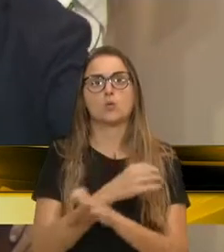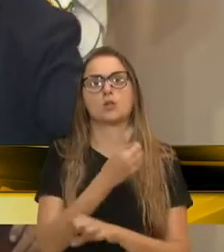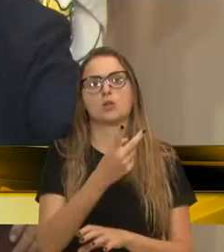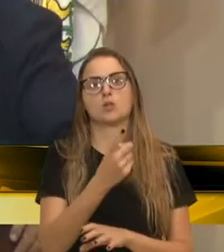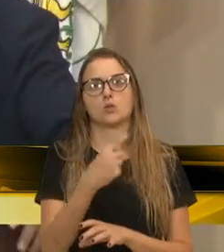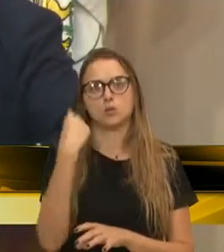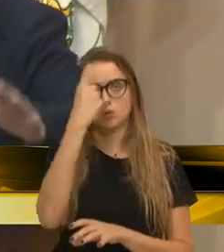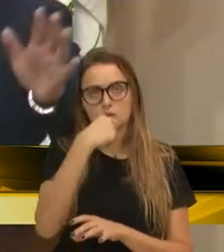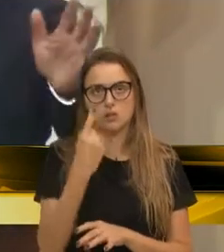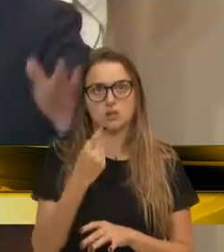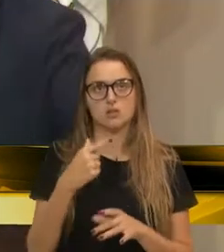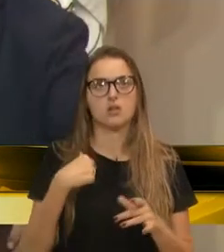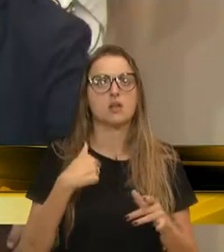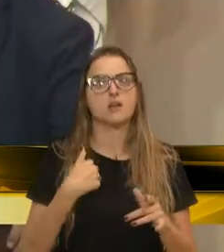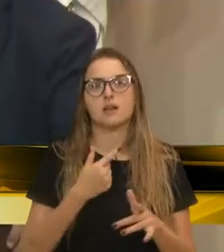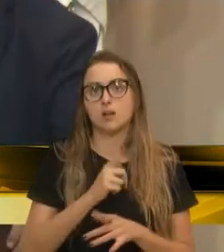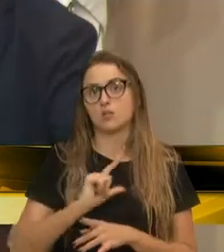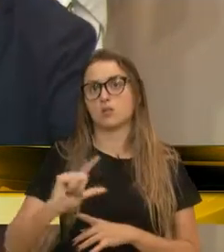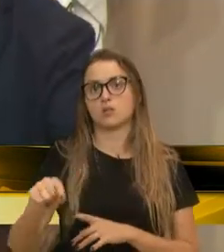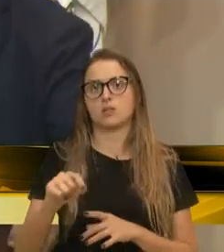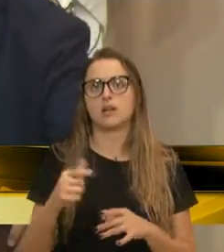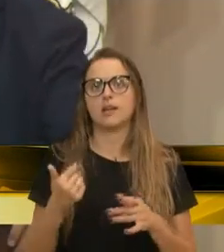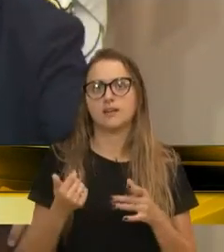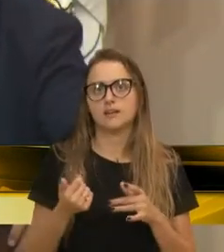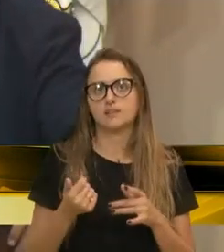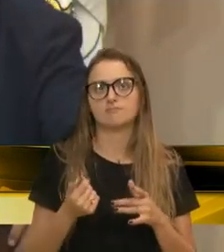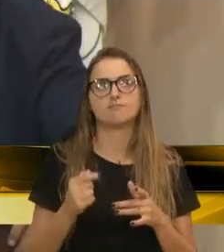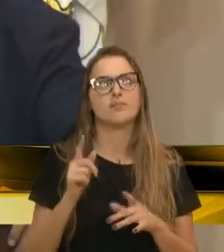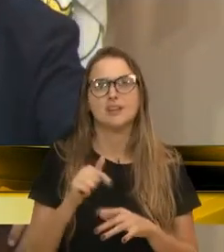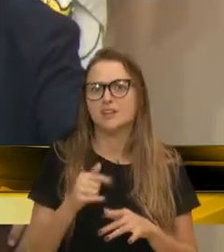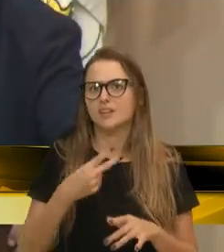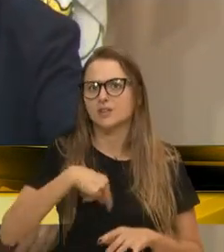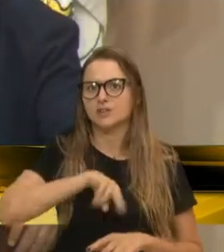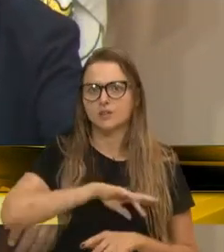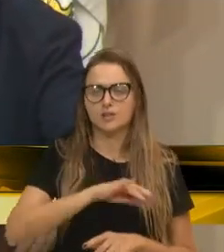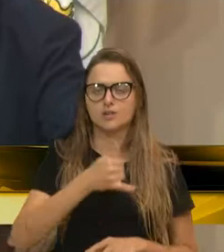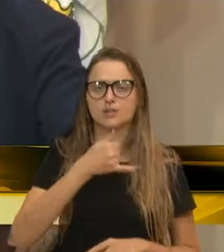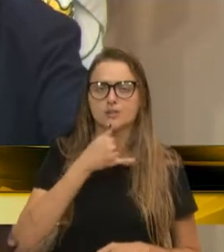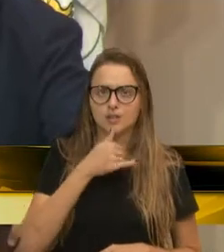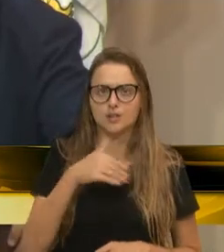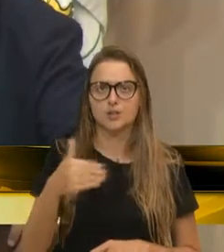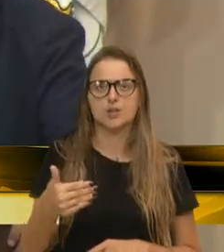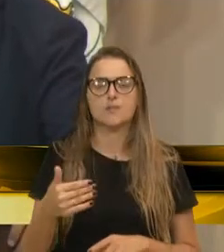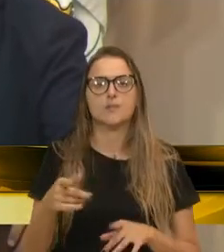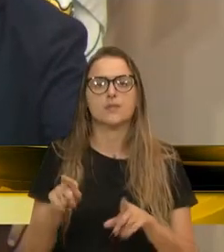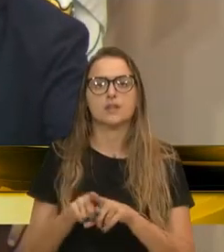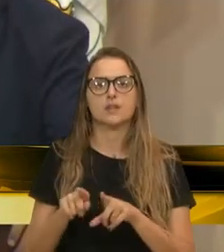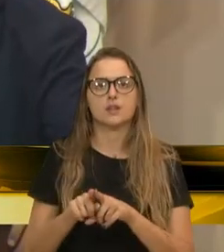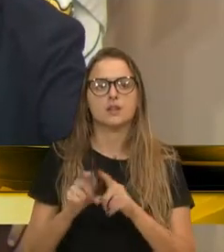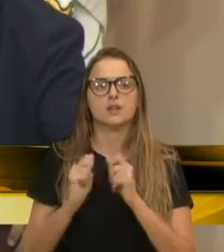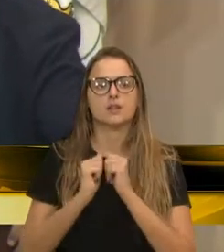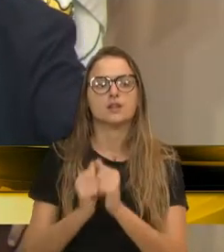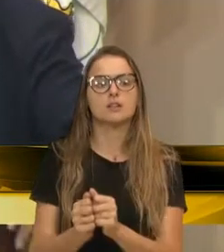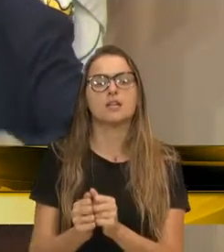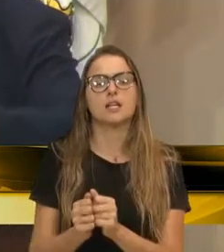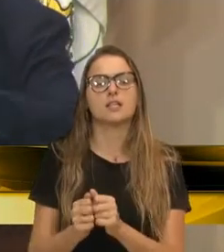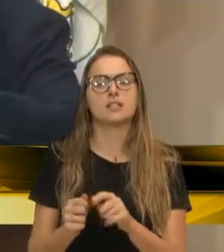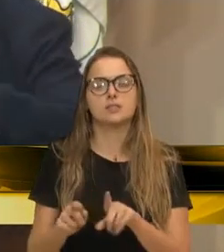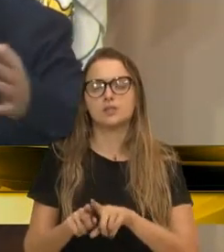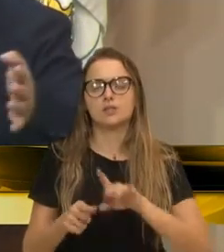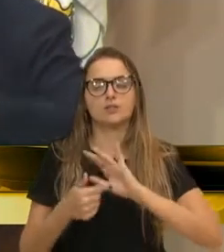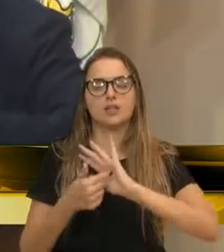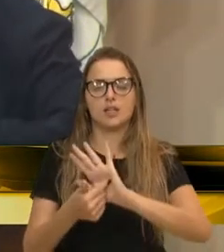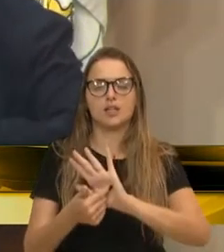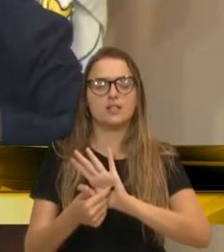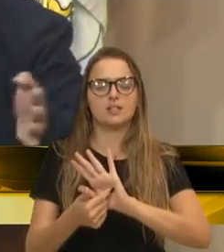se não fosse entendido, então, isso aqui eu vou embora. Então, isso aí. e nós lamentamos quando acontece qualquer agressão a qualquer funcionário, ou